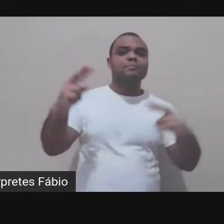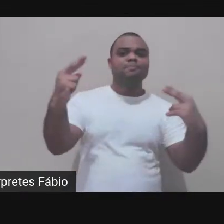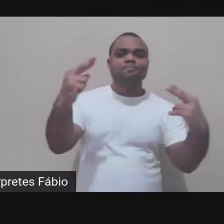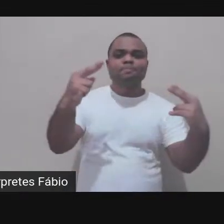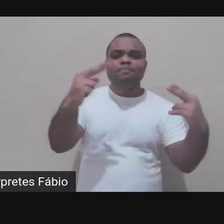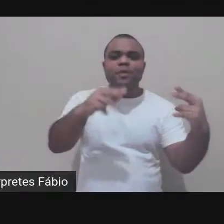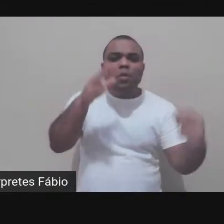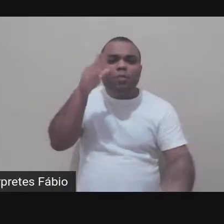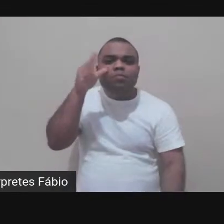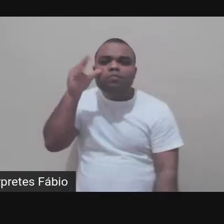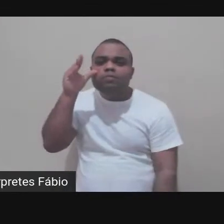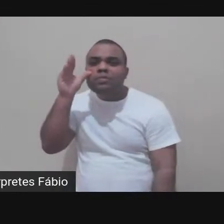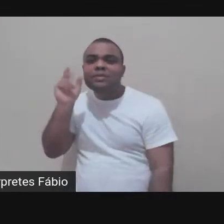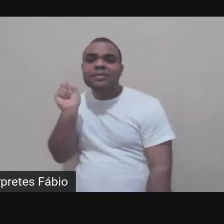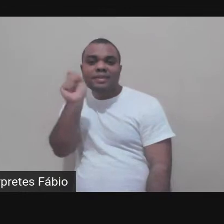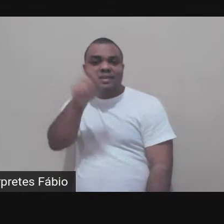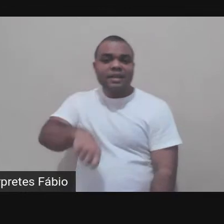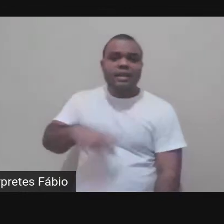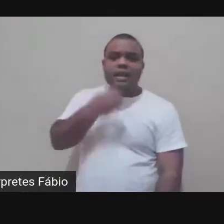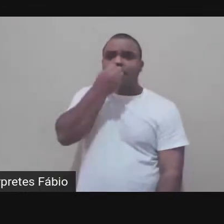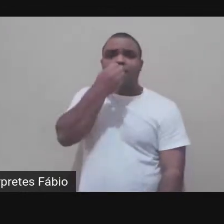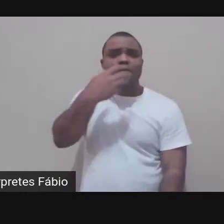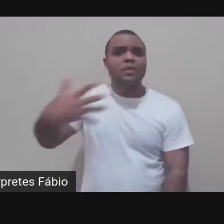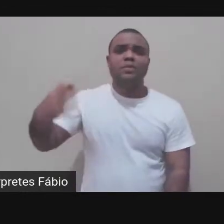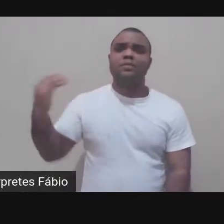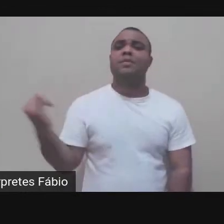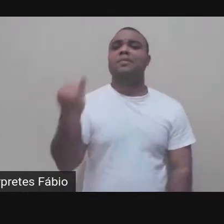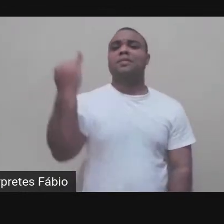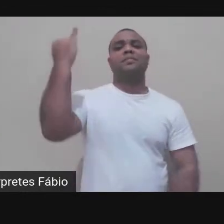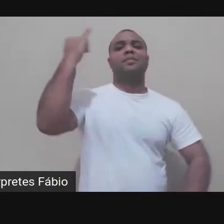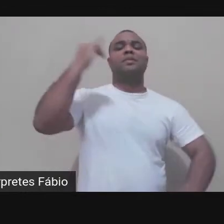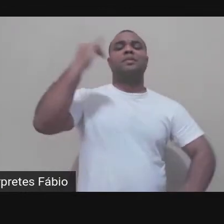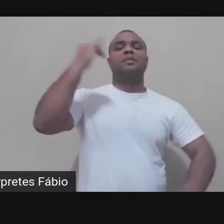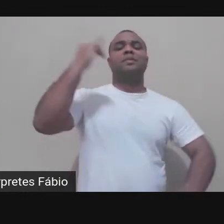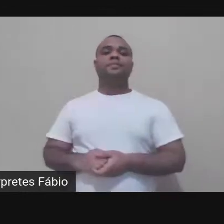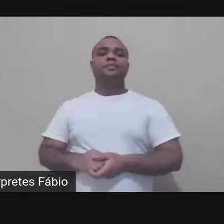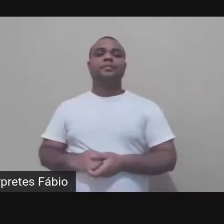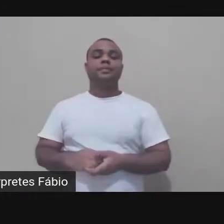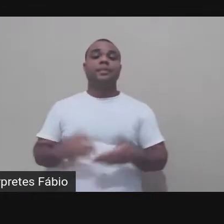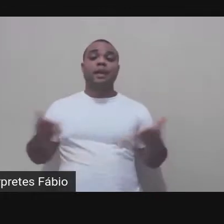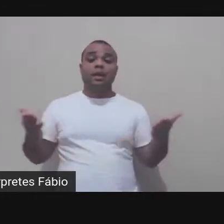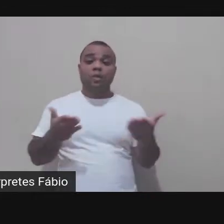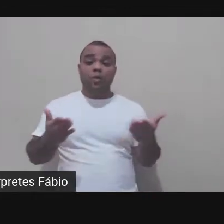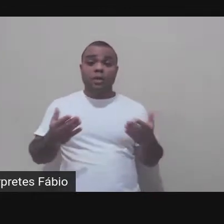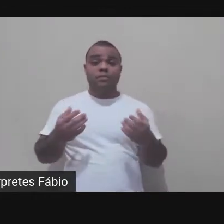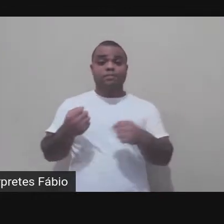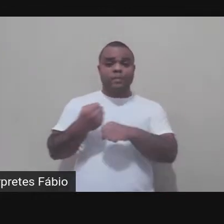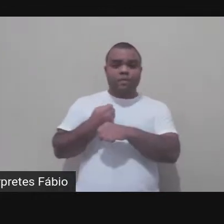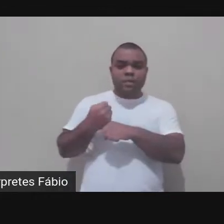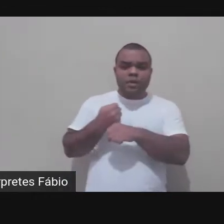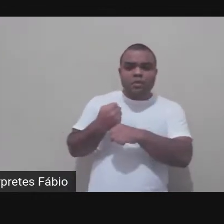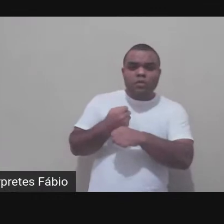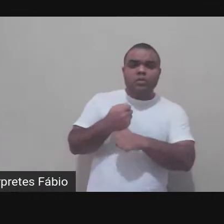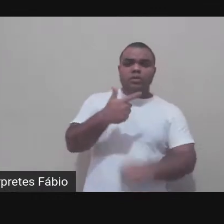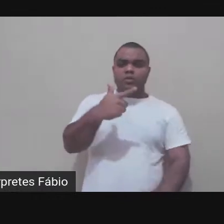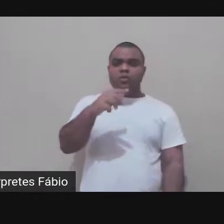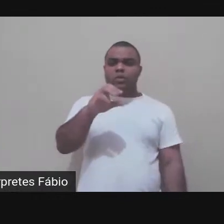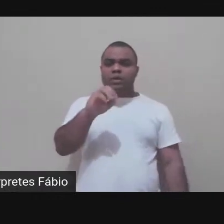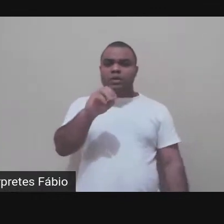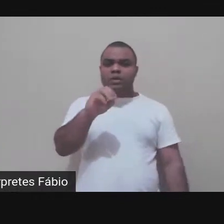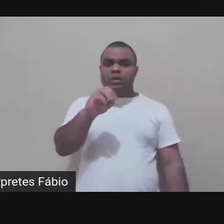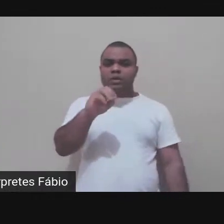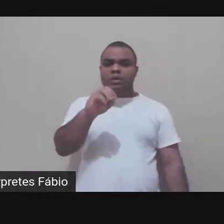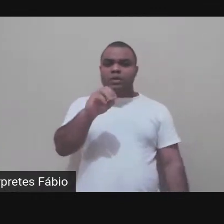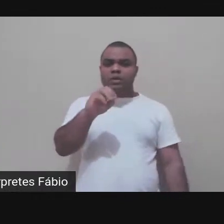então nesse período de 2018 especialmente eu me dediquei integralmente a fazer o Mimimimídias acontecer tanto em fazer